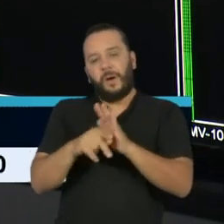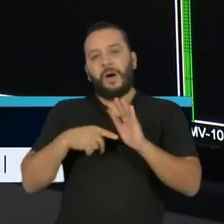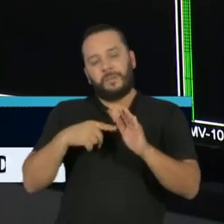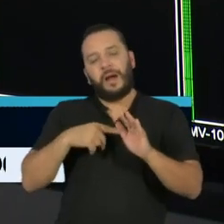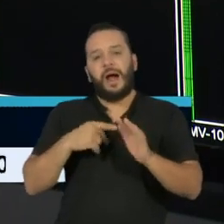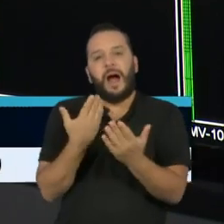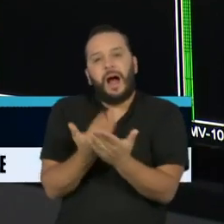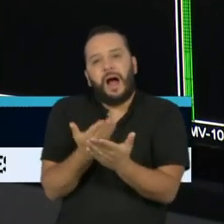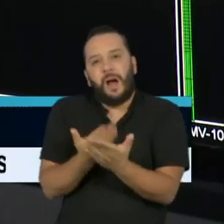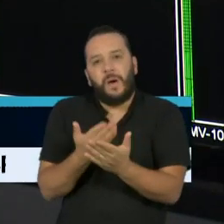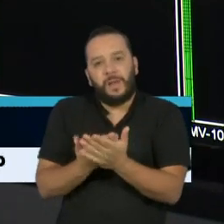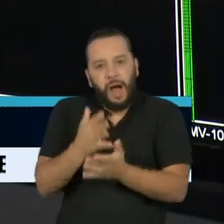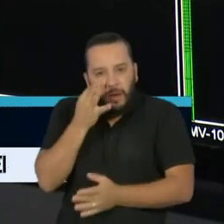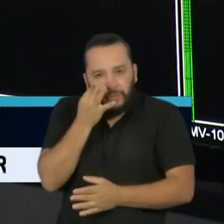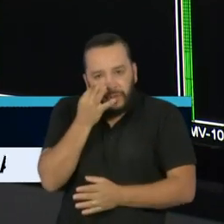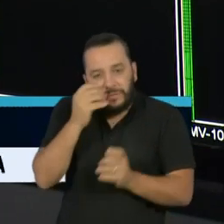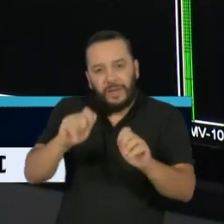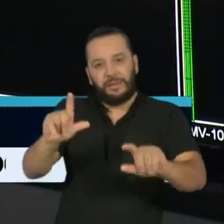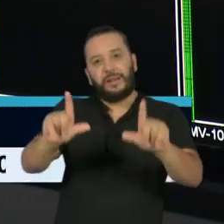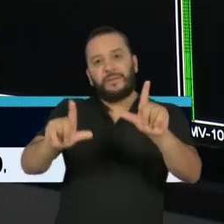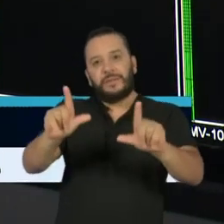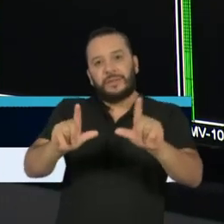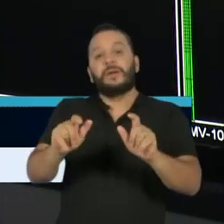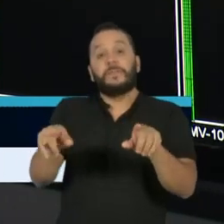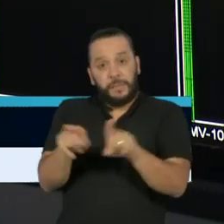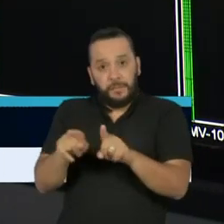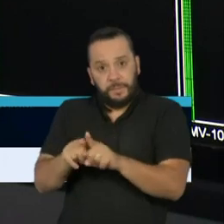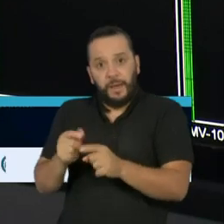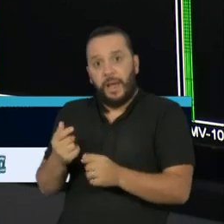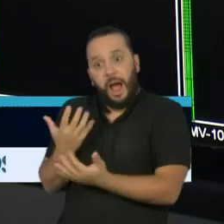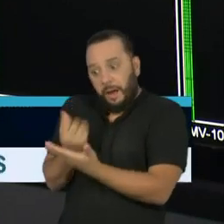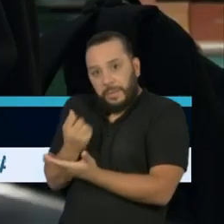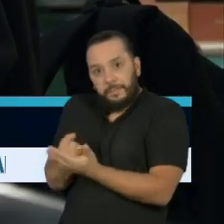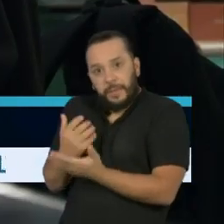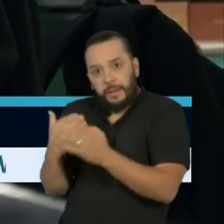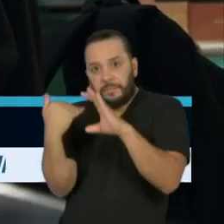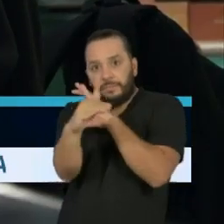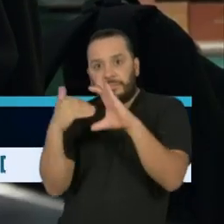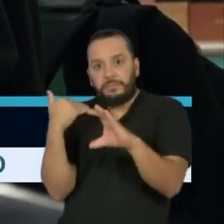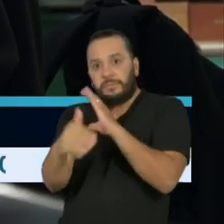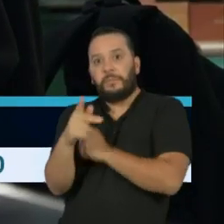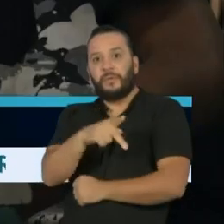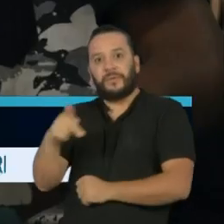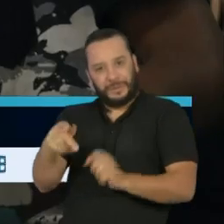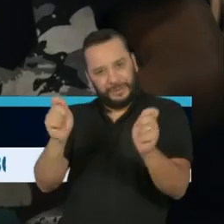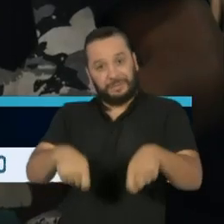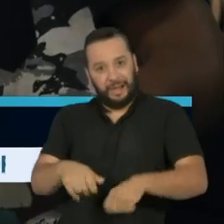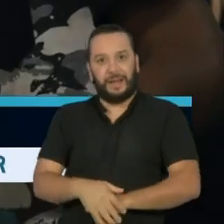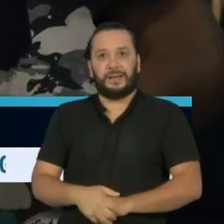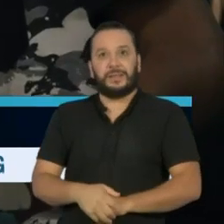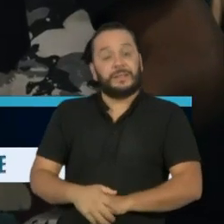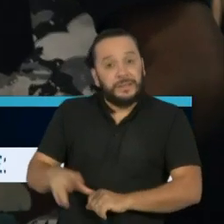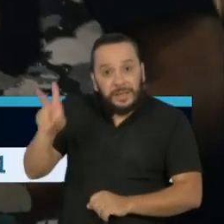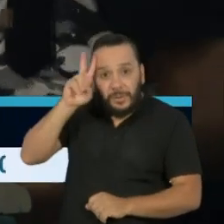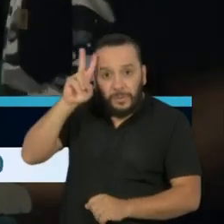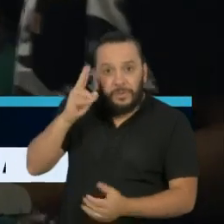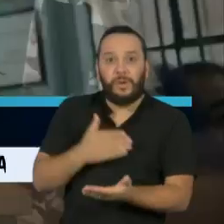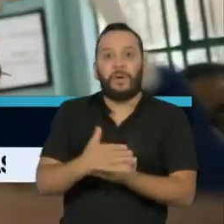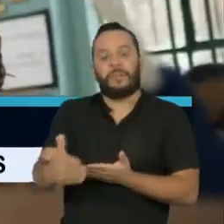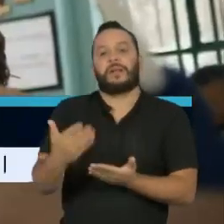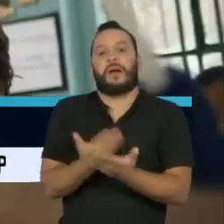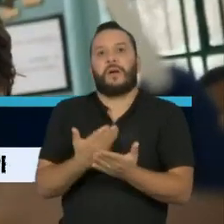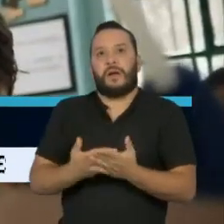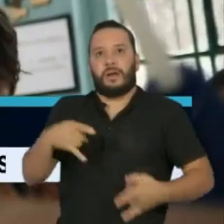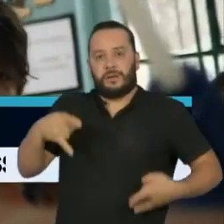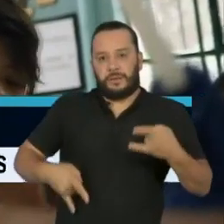ser possível assistir pela telinha e interagir pelo aplicativo de celular. A aula inaugural, na segunda-feira, será de robótica com a